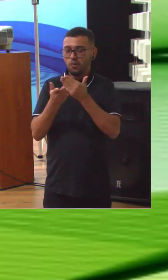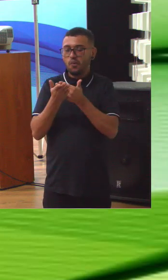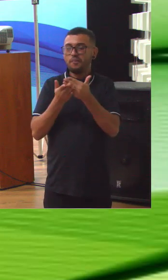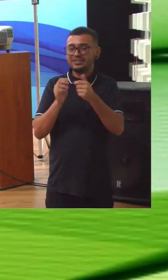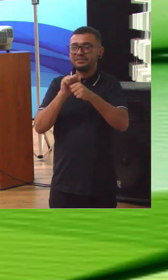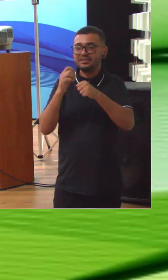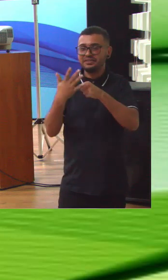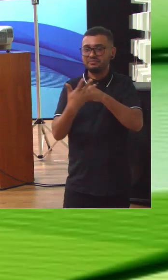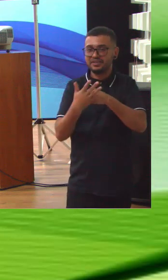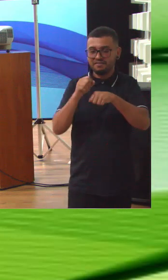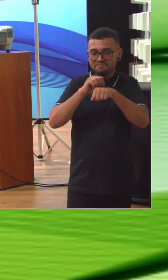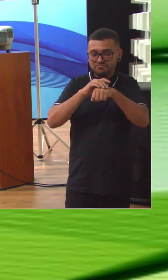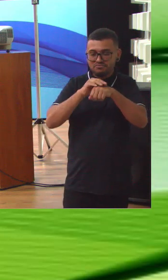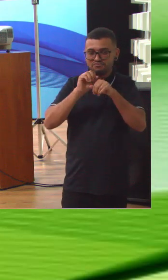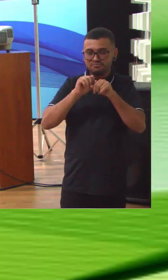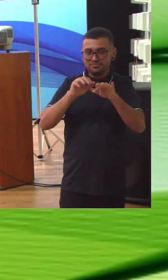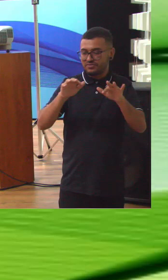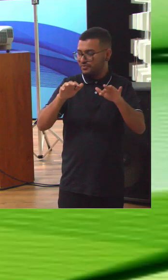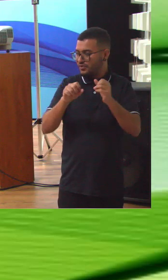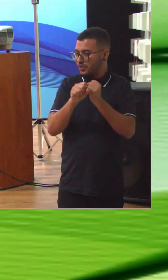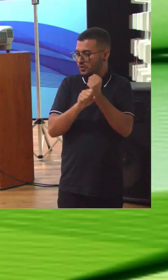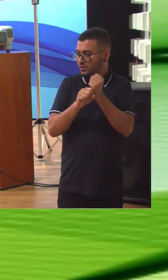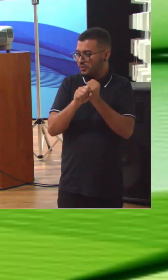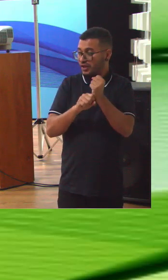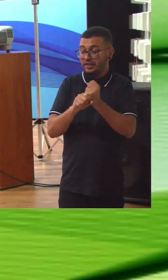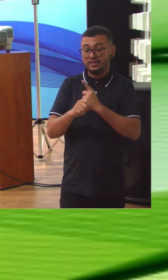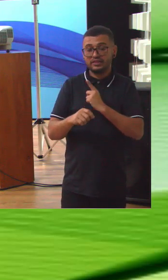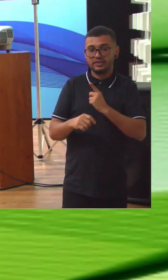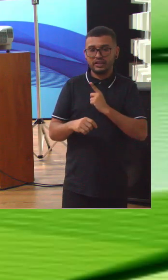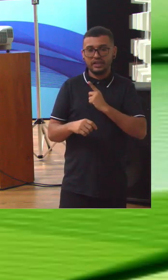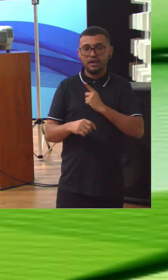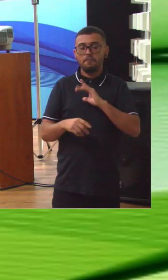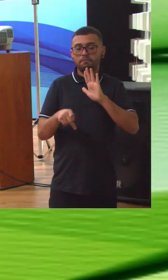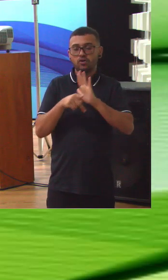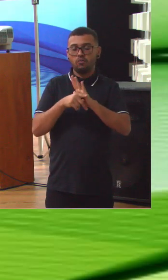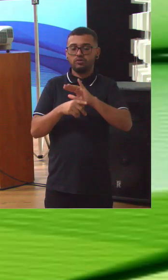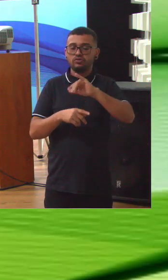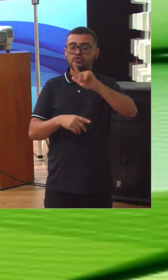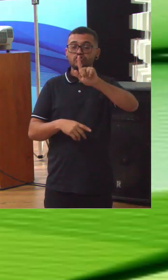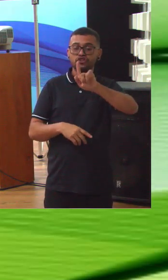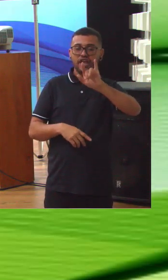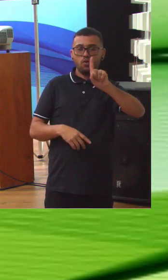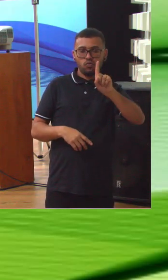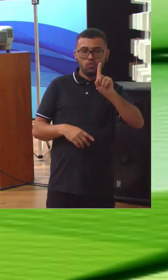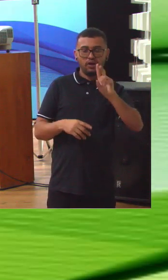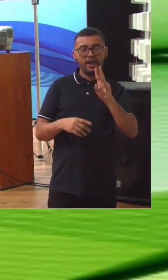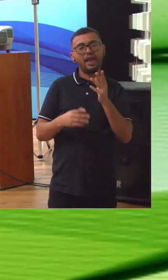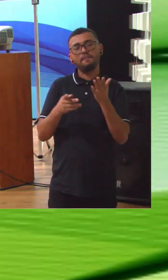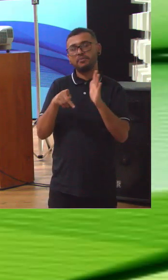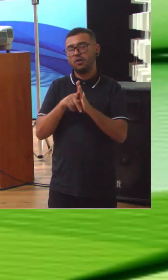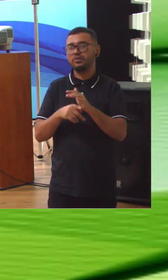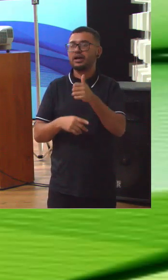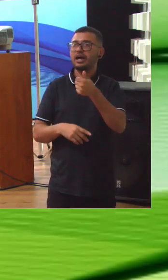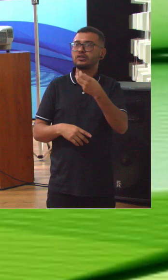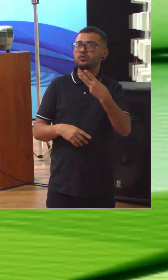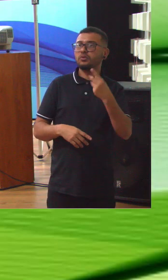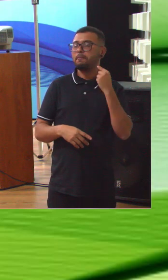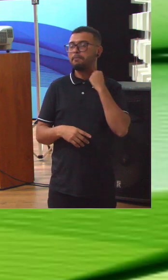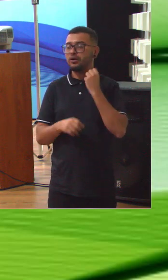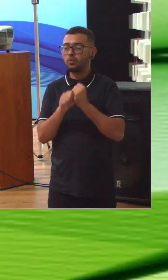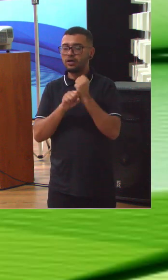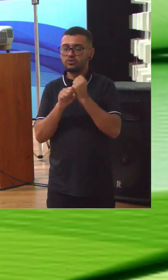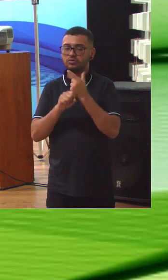olha só o que aconteceu está aqui no jornal G1 data 14 de maio de 2020